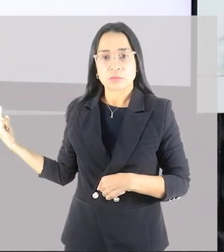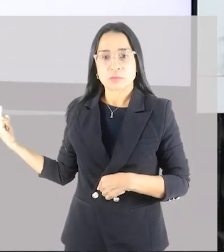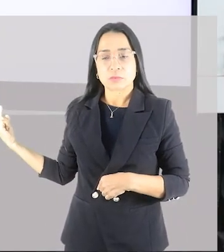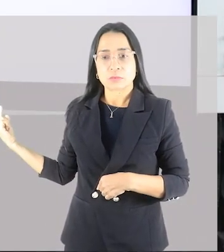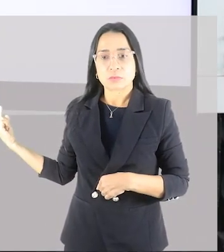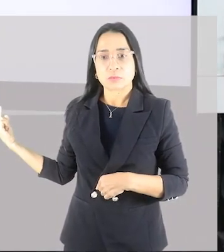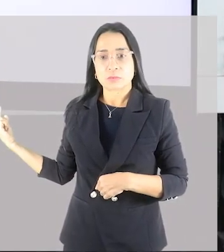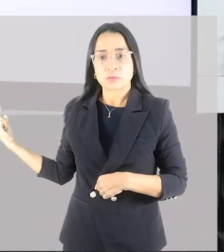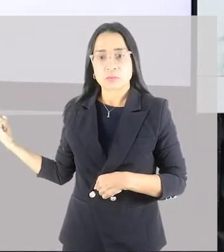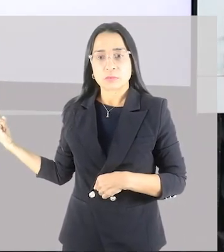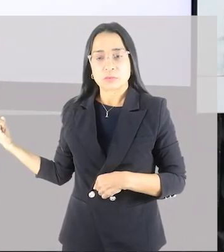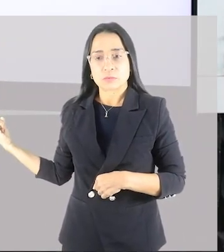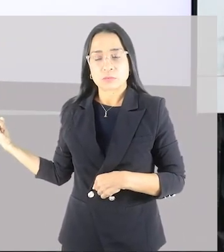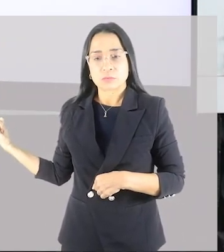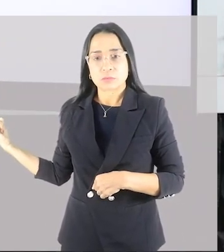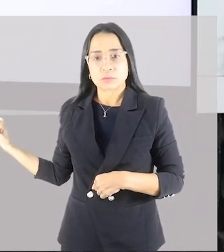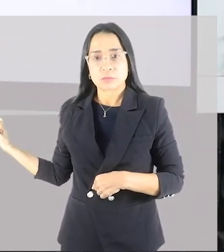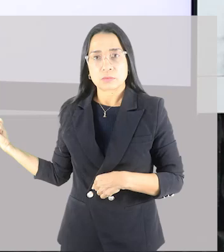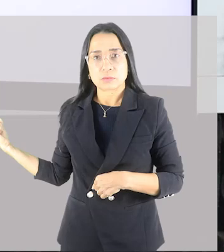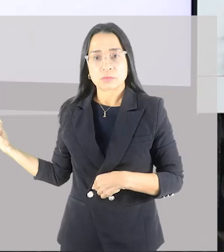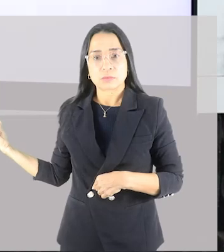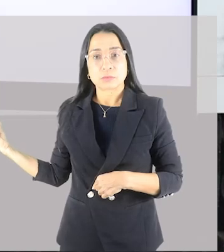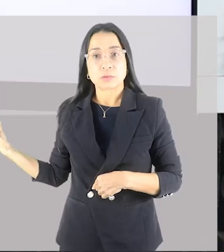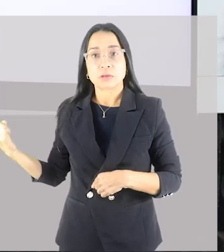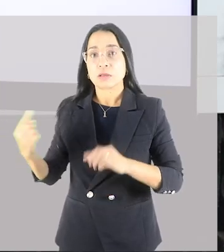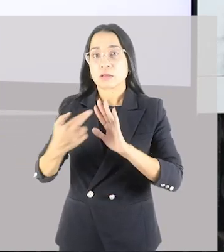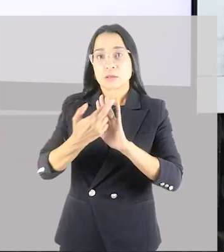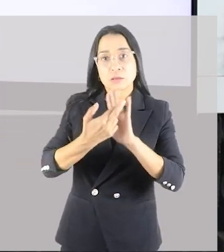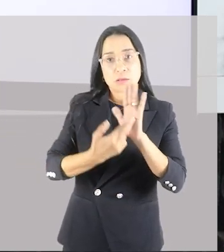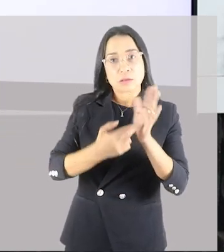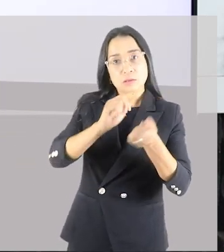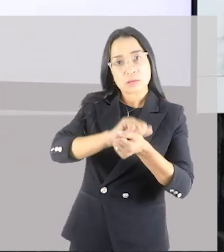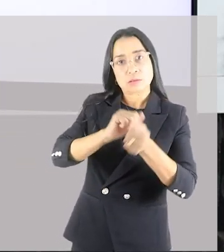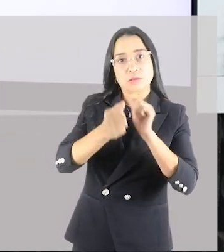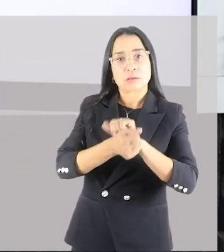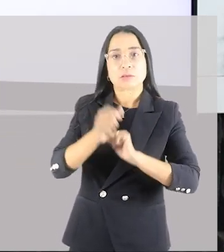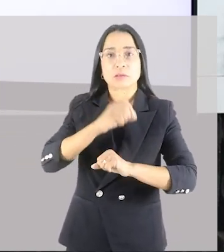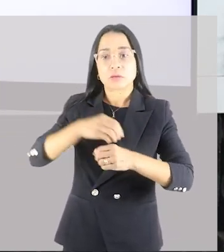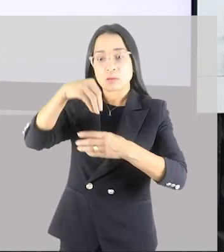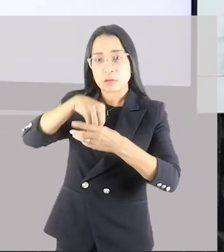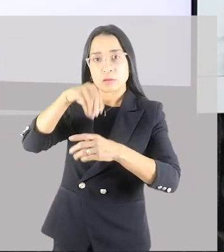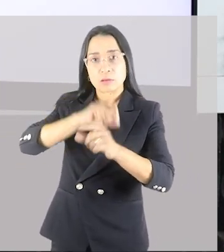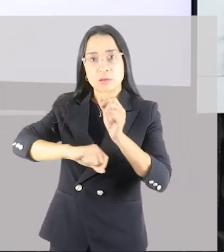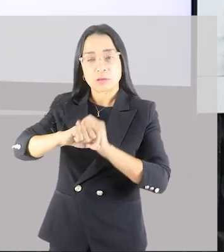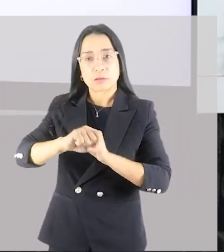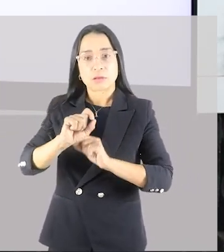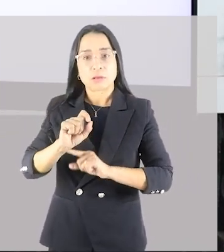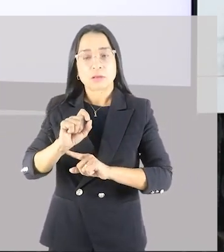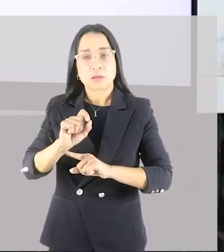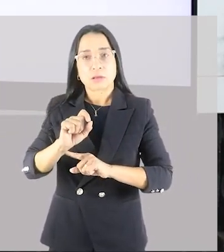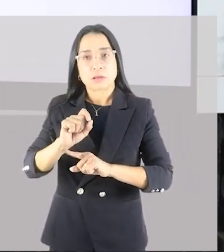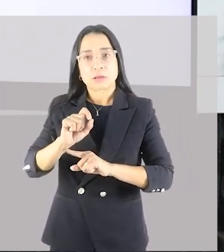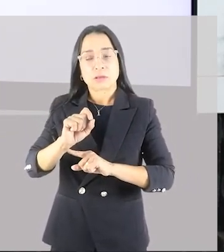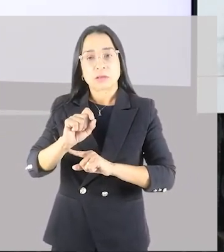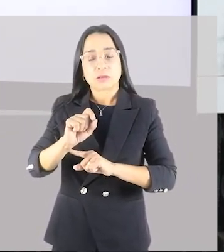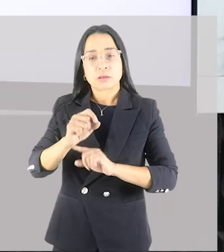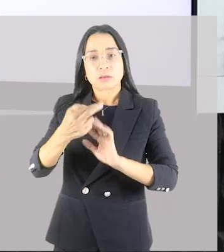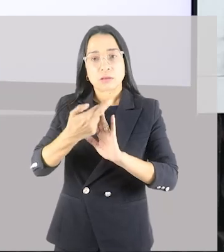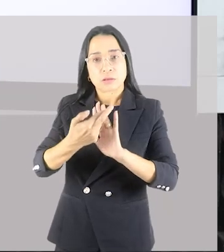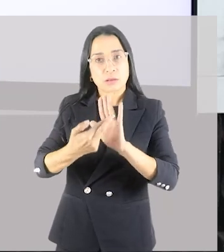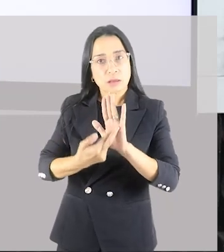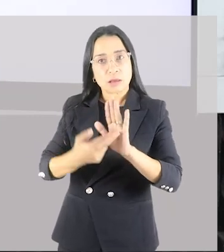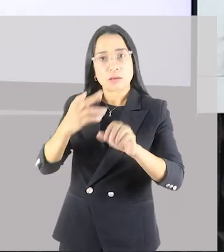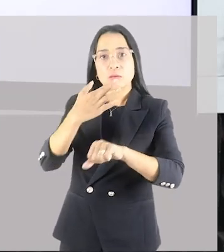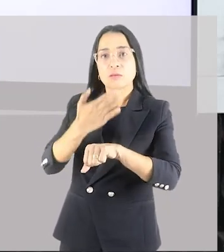observadas com o treinamento. Então o princípio da adaptação está dentro dos princípios do